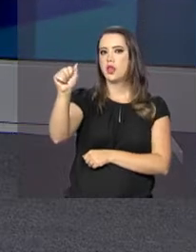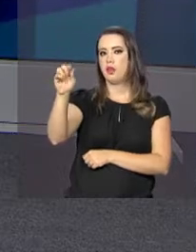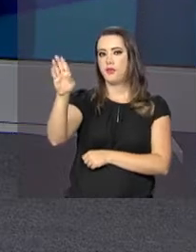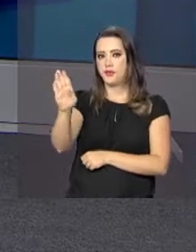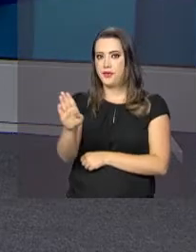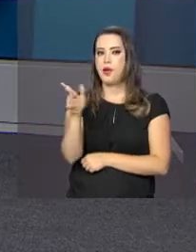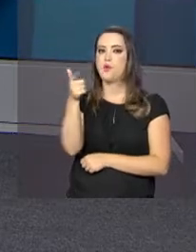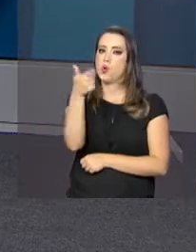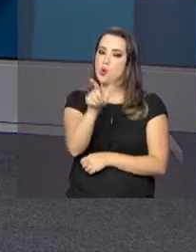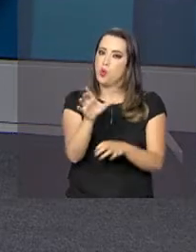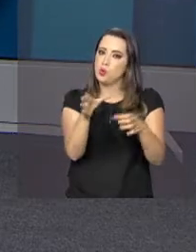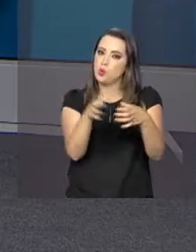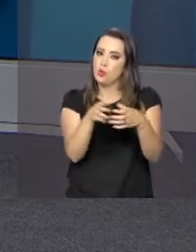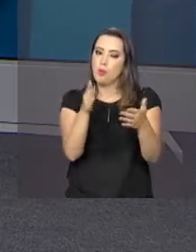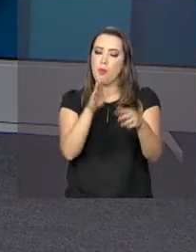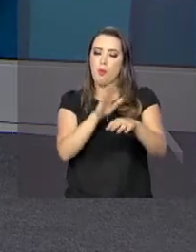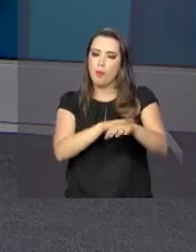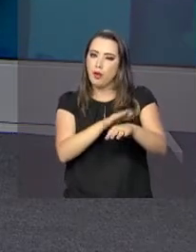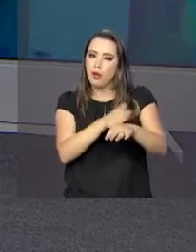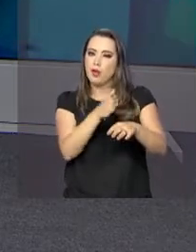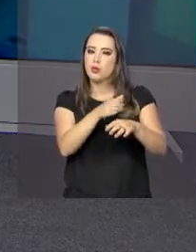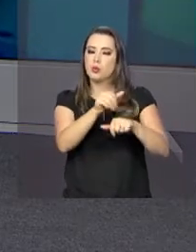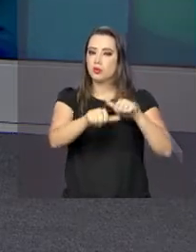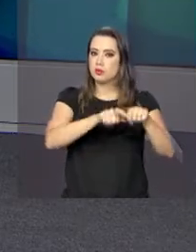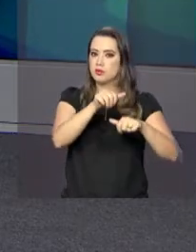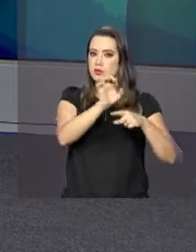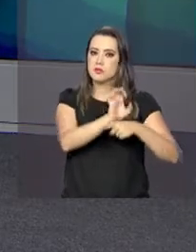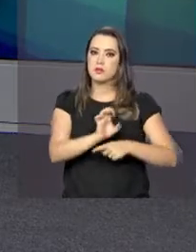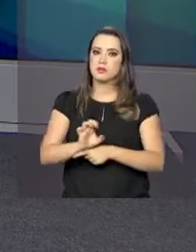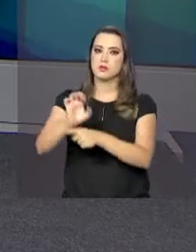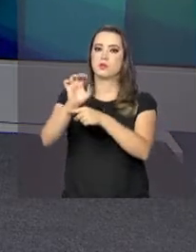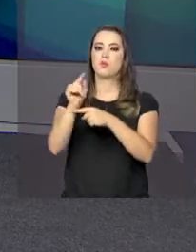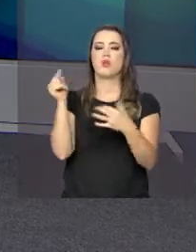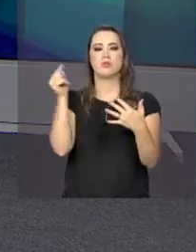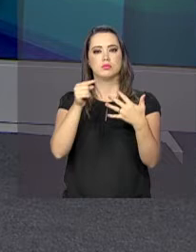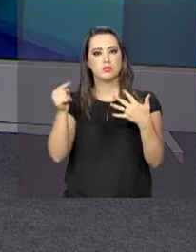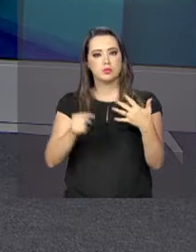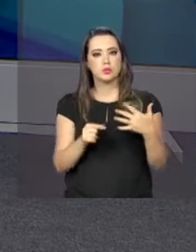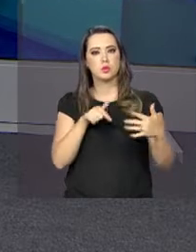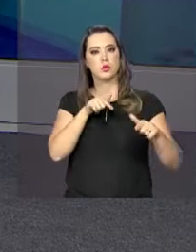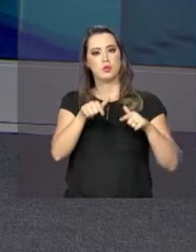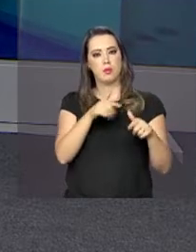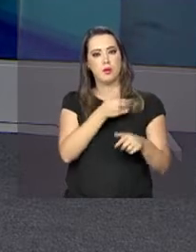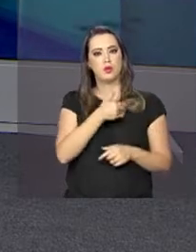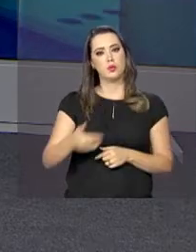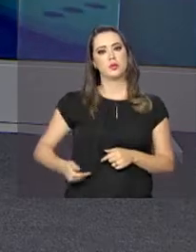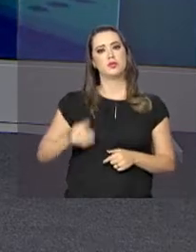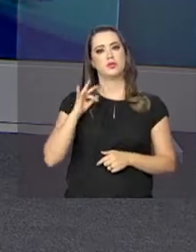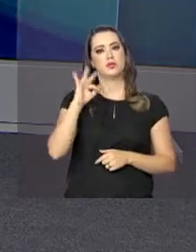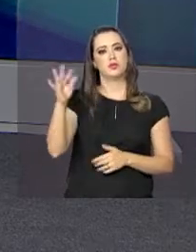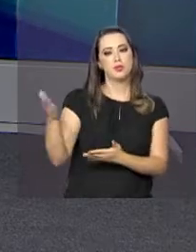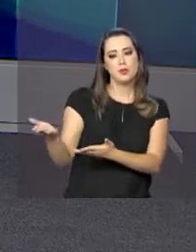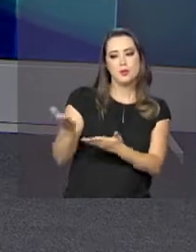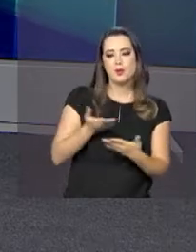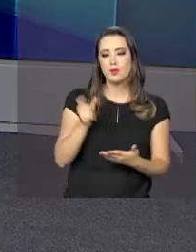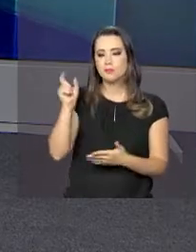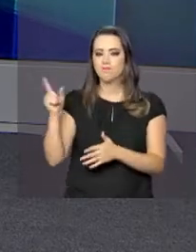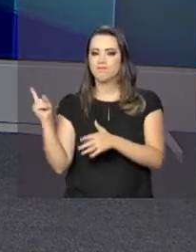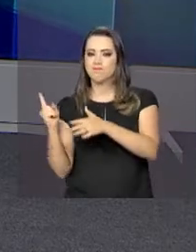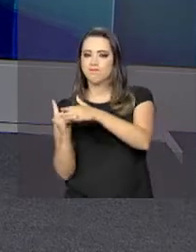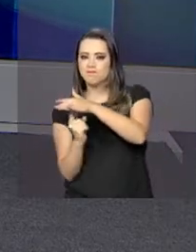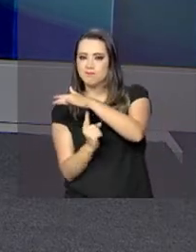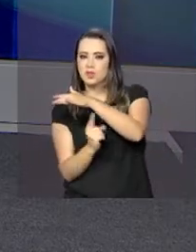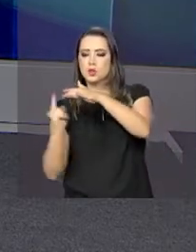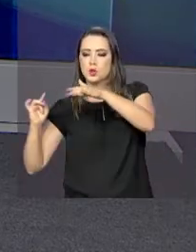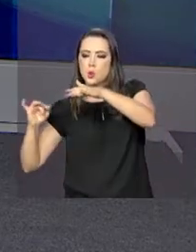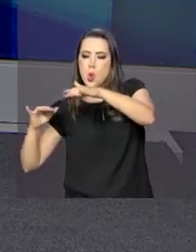em mais uma etapa do processo de interiorização. Esta é uma das medidas adotadas pelo Governo Federal para a acolhida dos imigrantes